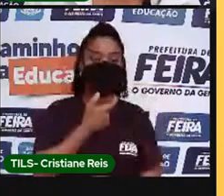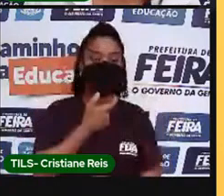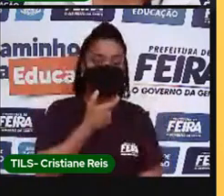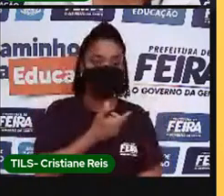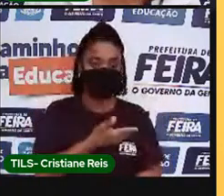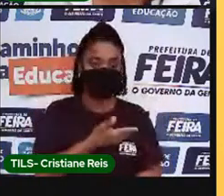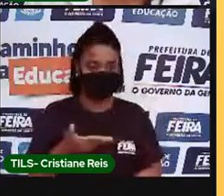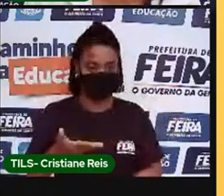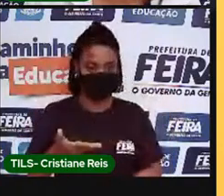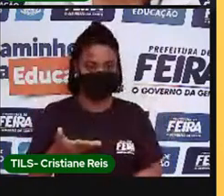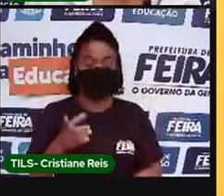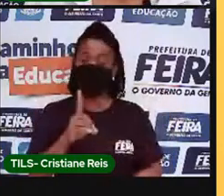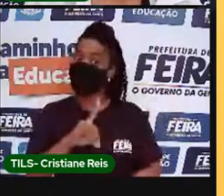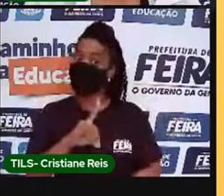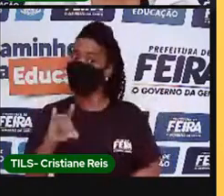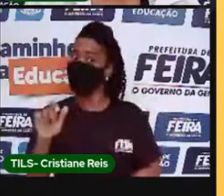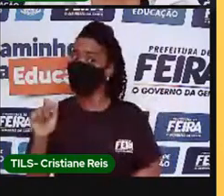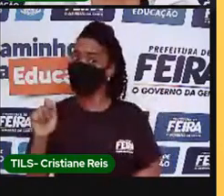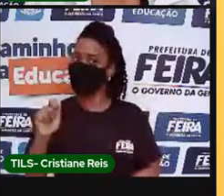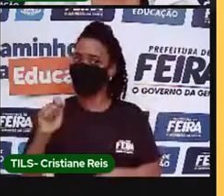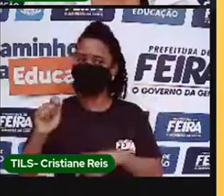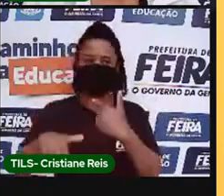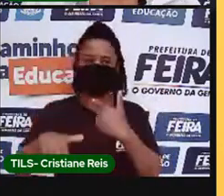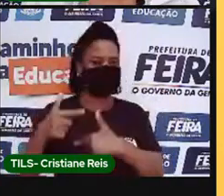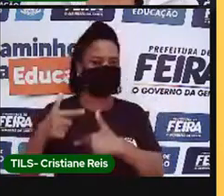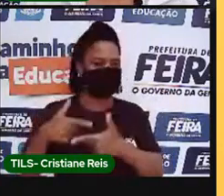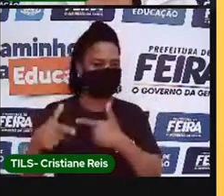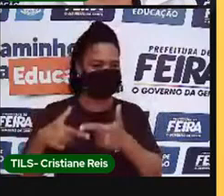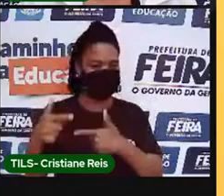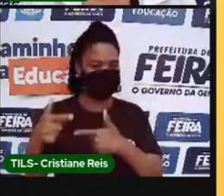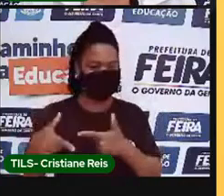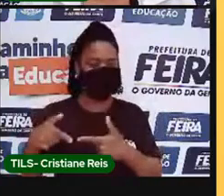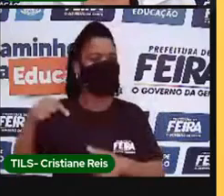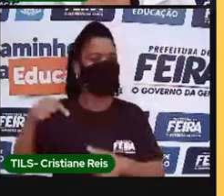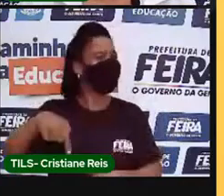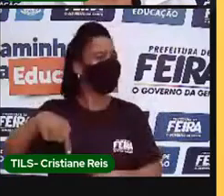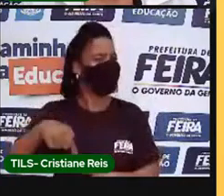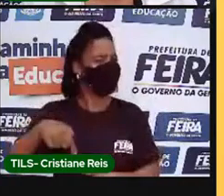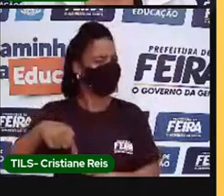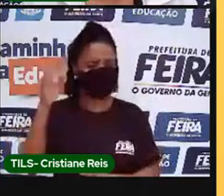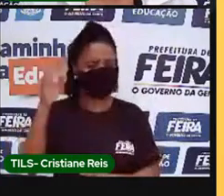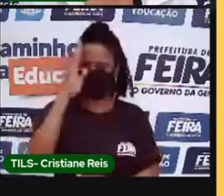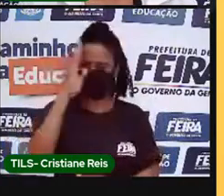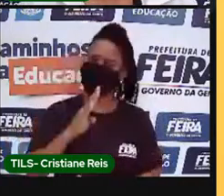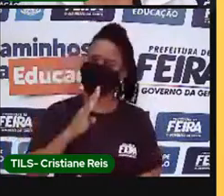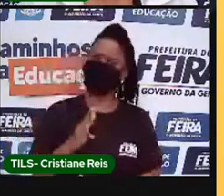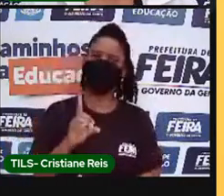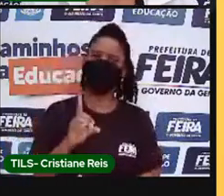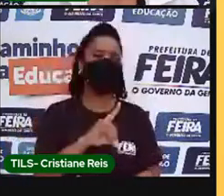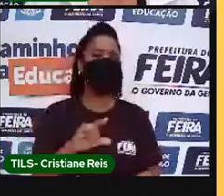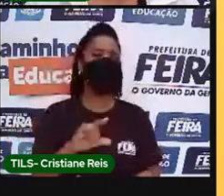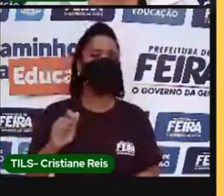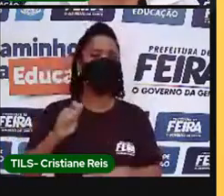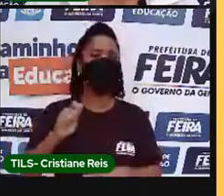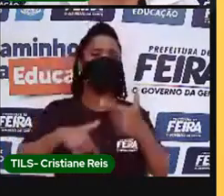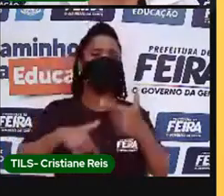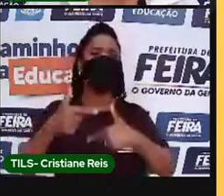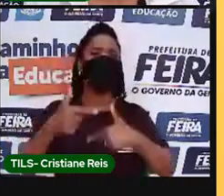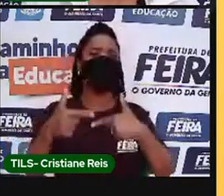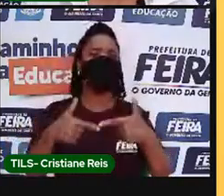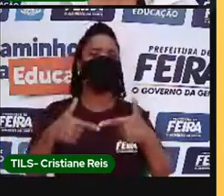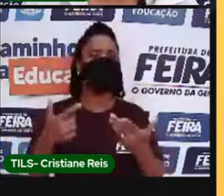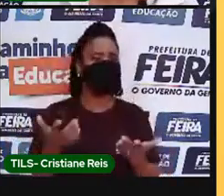daqui do Brasil, não é, meus alunos? Pensem um pouquinho. Quando aqui no Brasil comemoramos o dia do trabalhador?